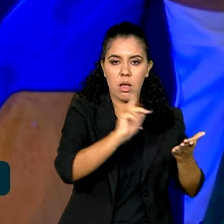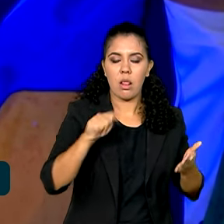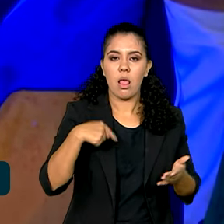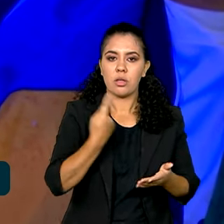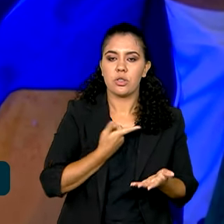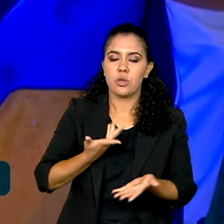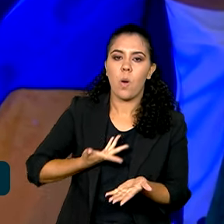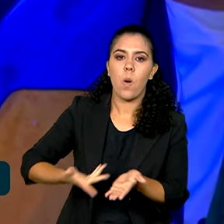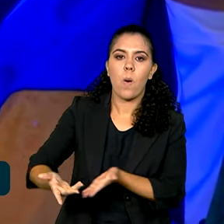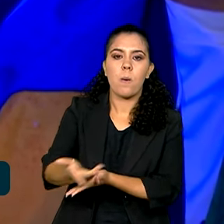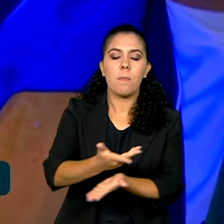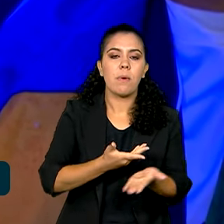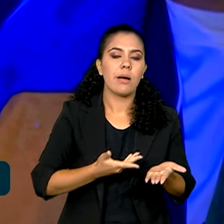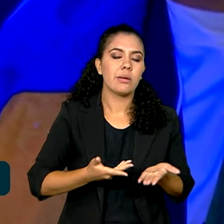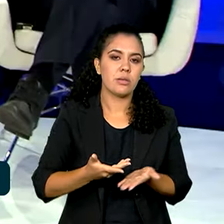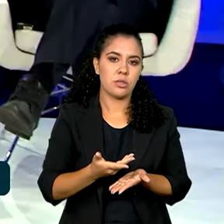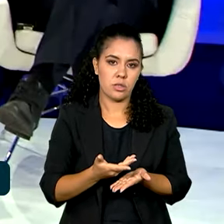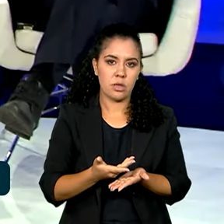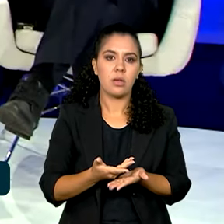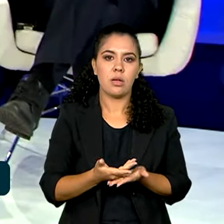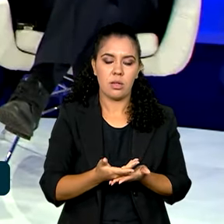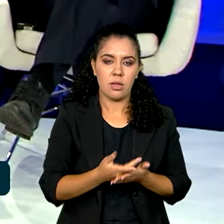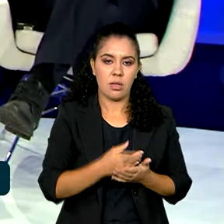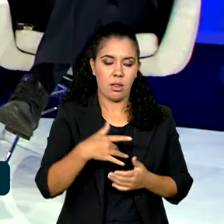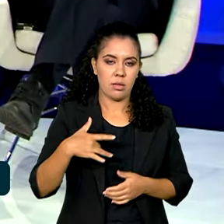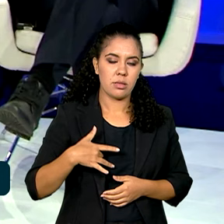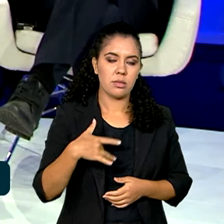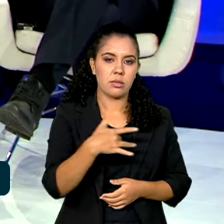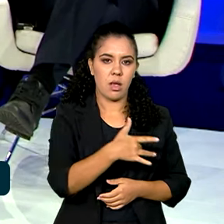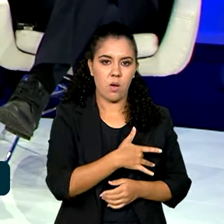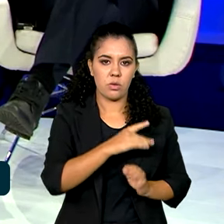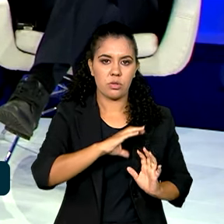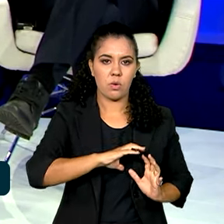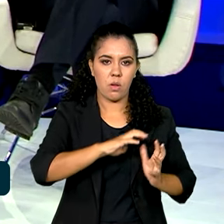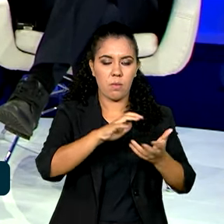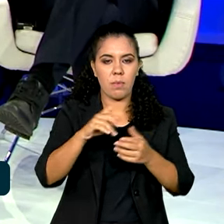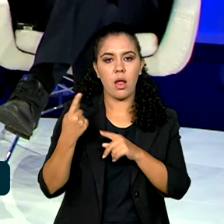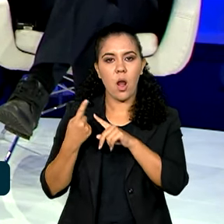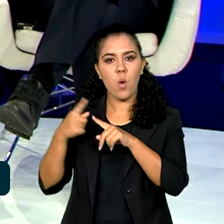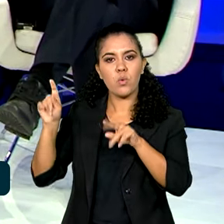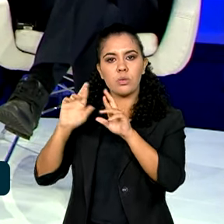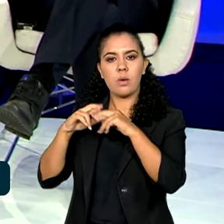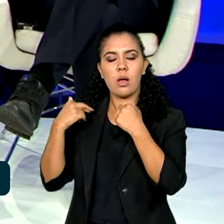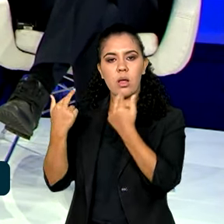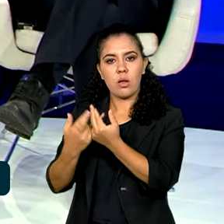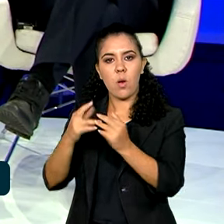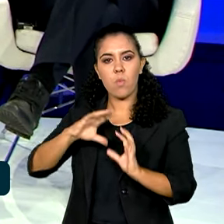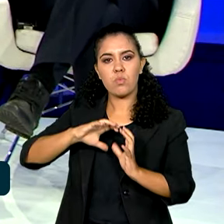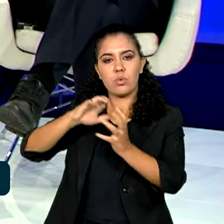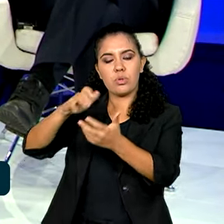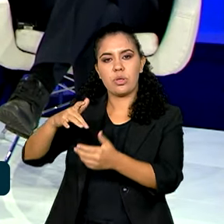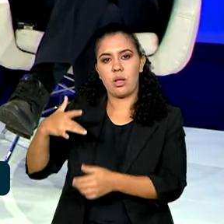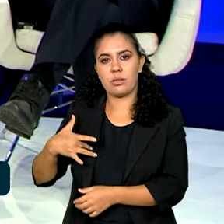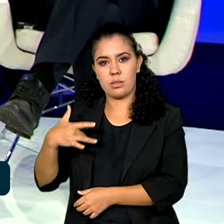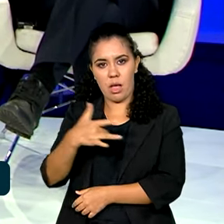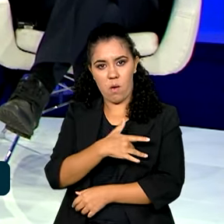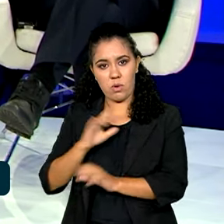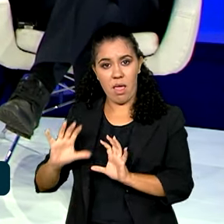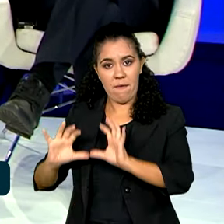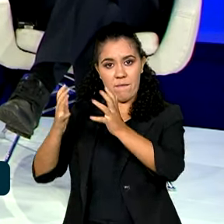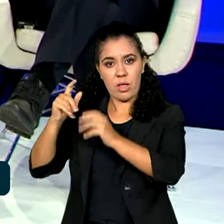ambiente da saúde global, na última Assembleia Mundial da Saúde, num evento muito